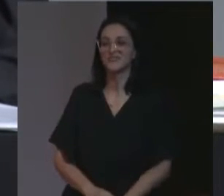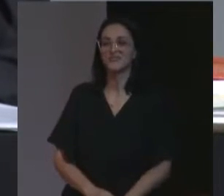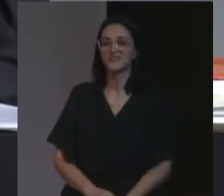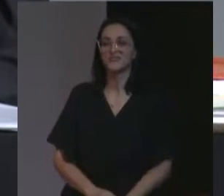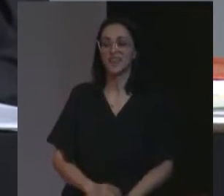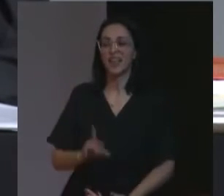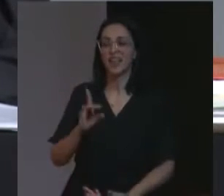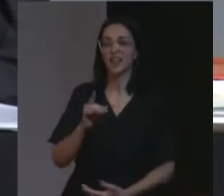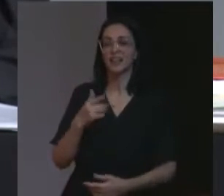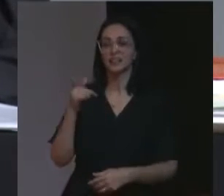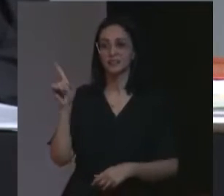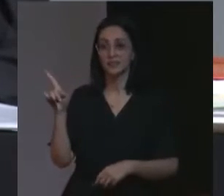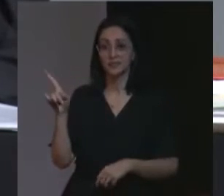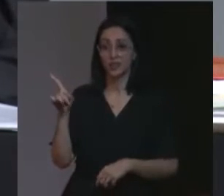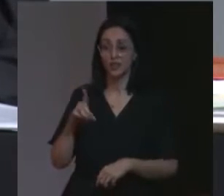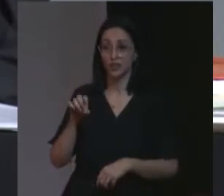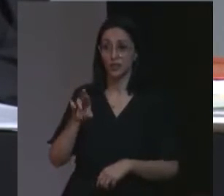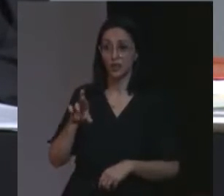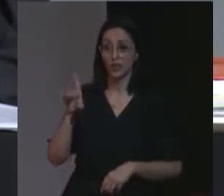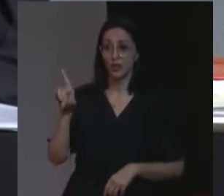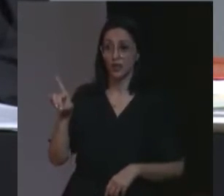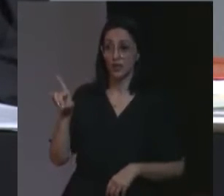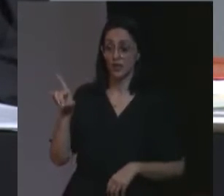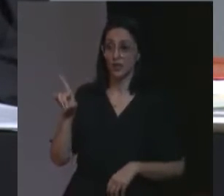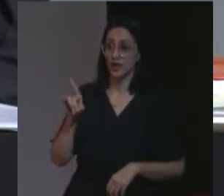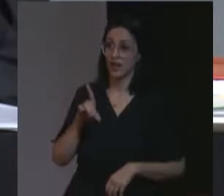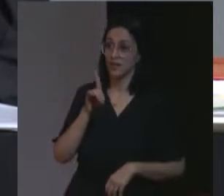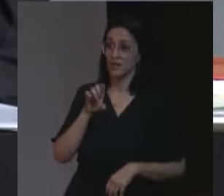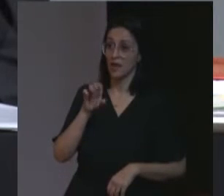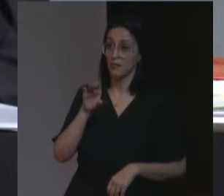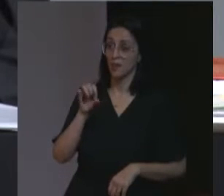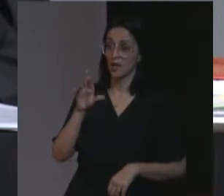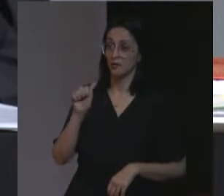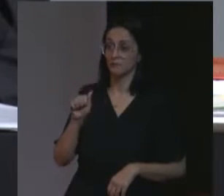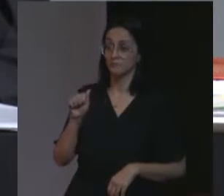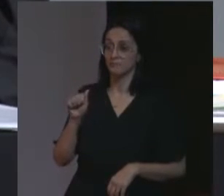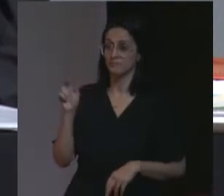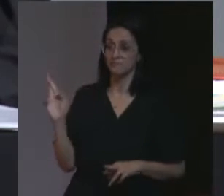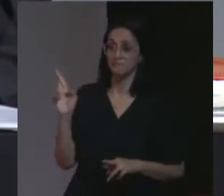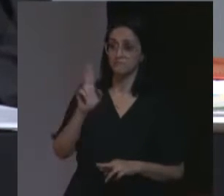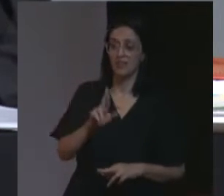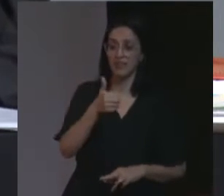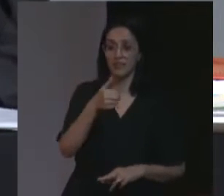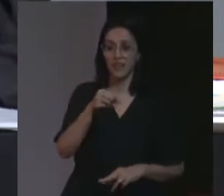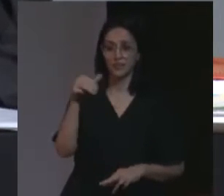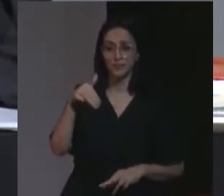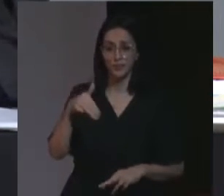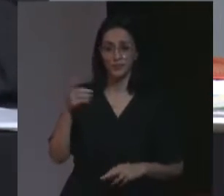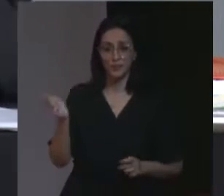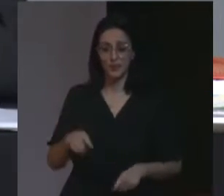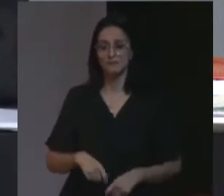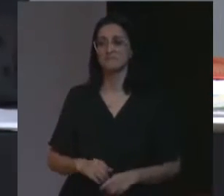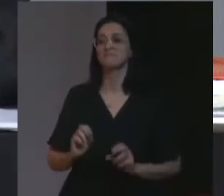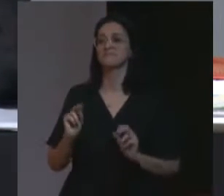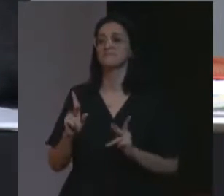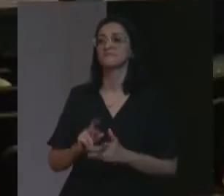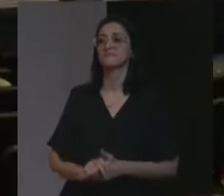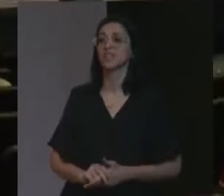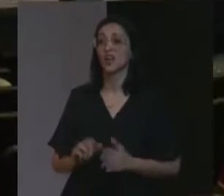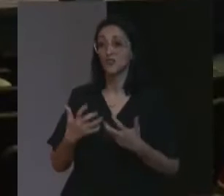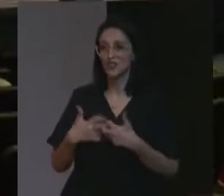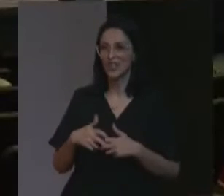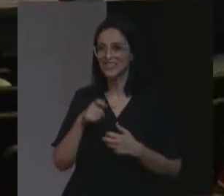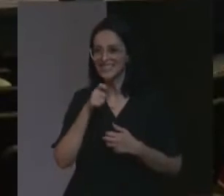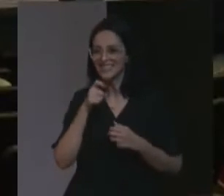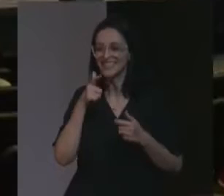para a Débora, a senhora já adiantou, queria fazer uso da réplica, então, 10 minutos para a senhora, está bem? Também não, está funcionando,